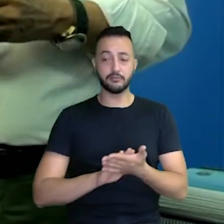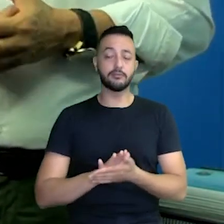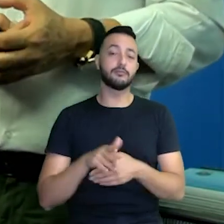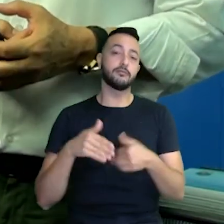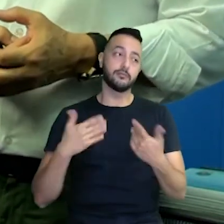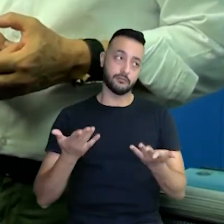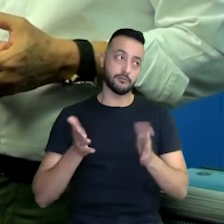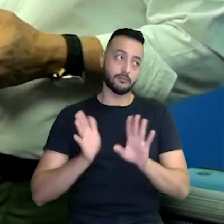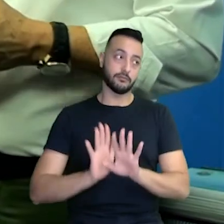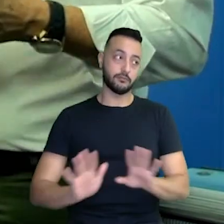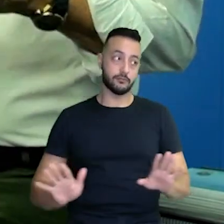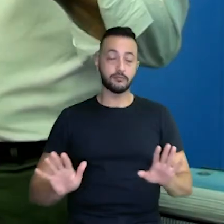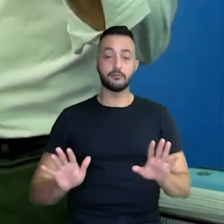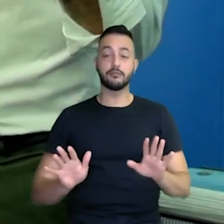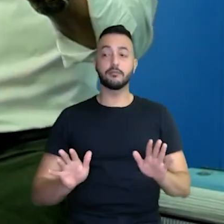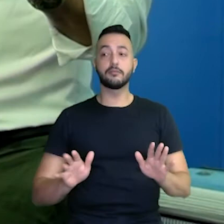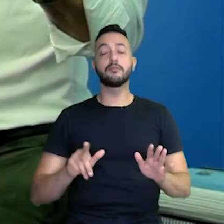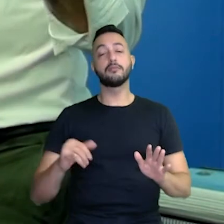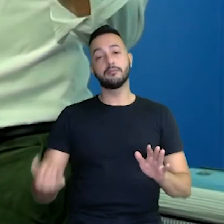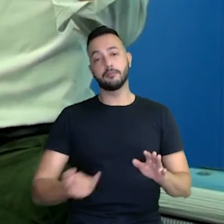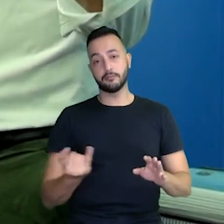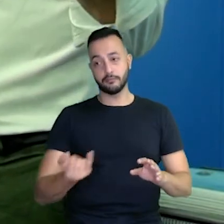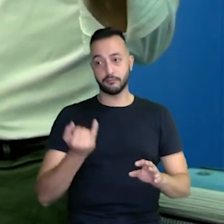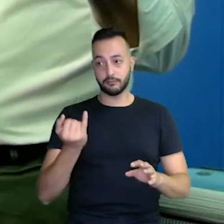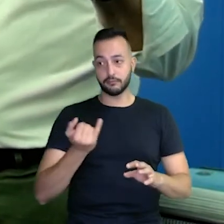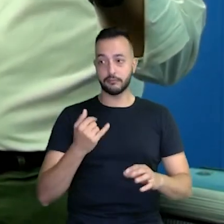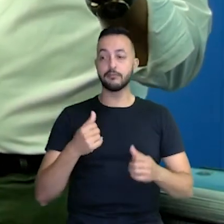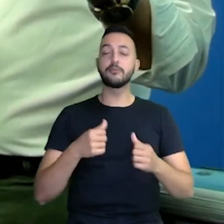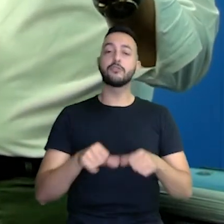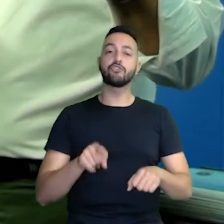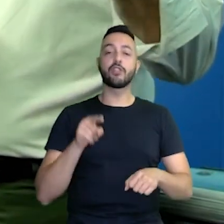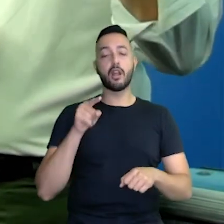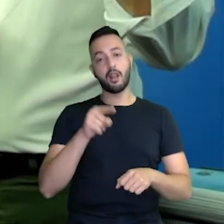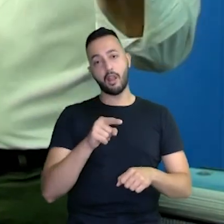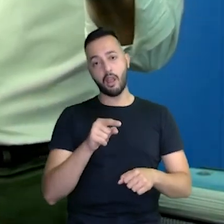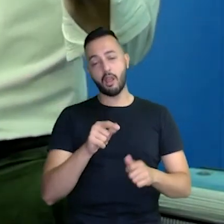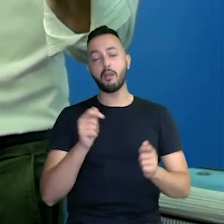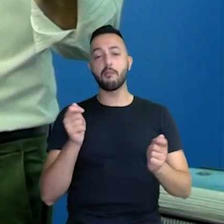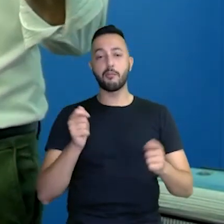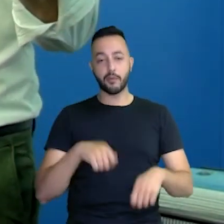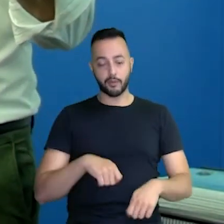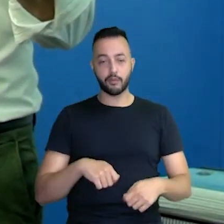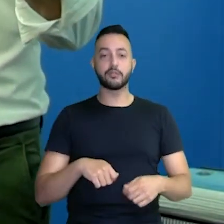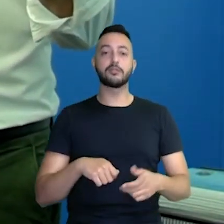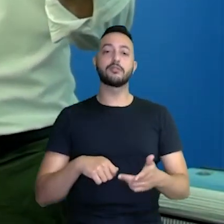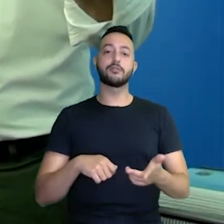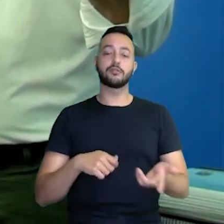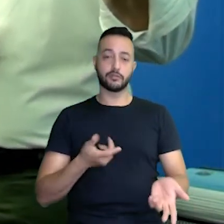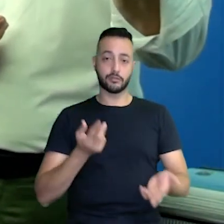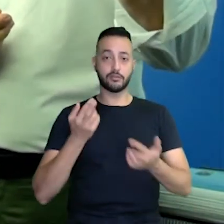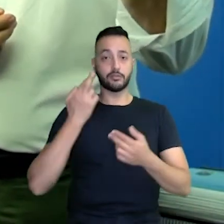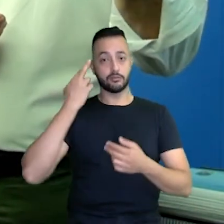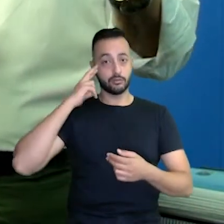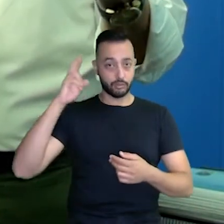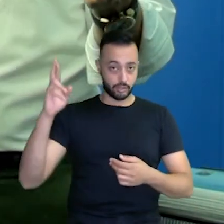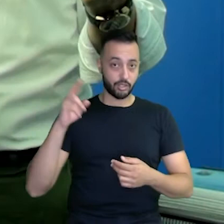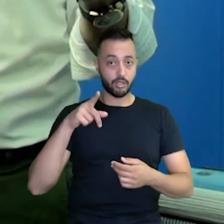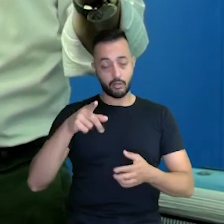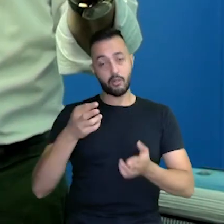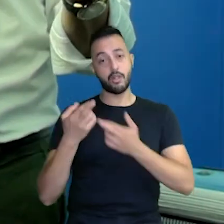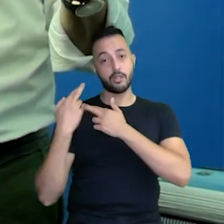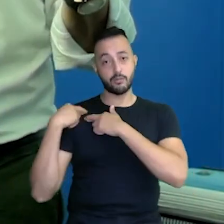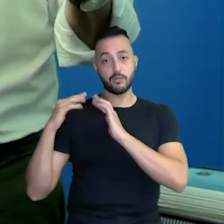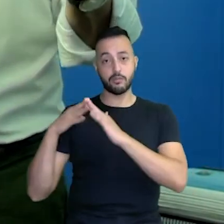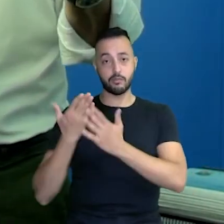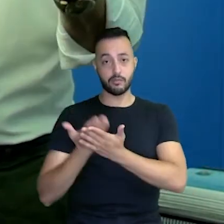Então, é assim, mas é importante que ele está lá disponível para ir, você gestor ou responsável